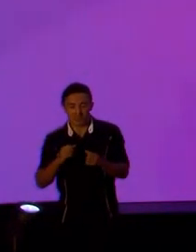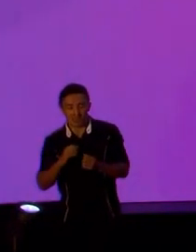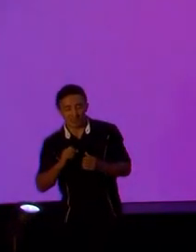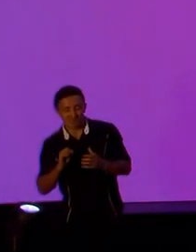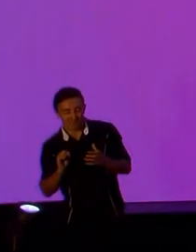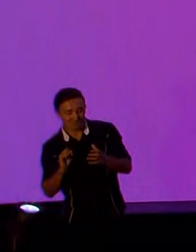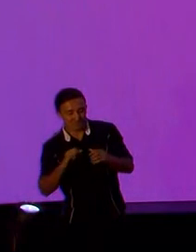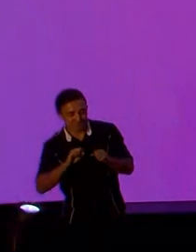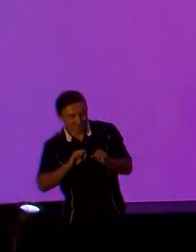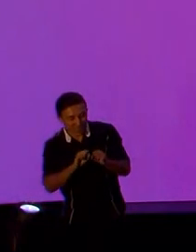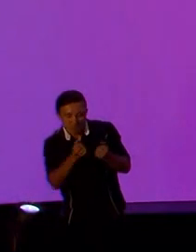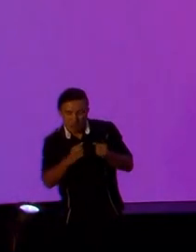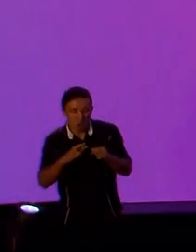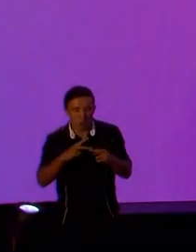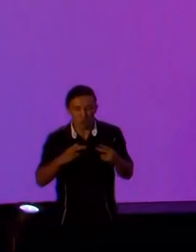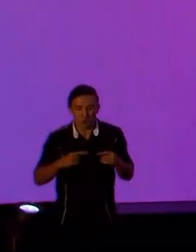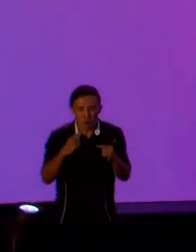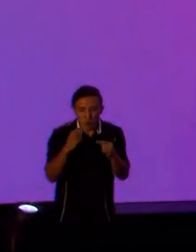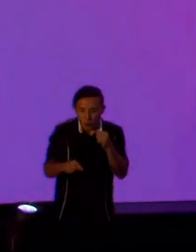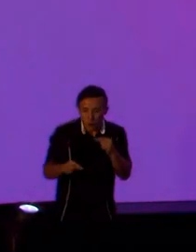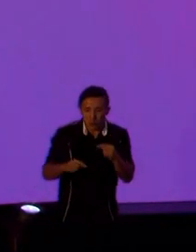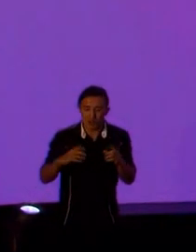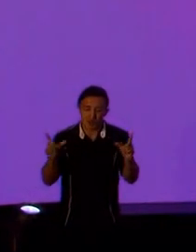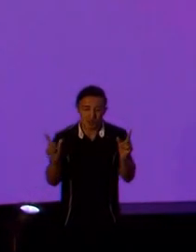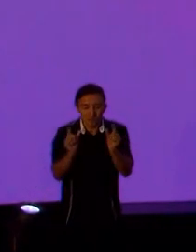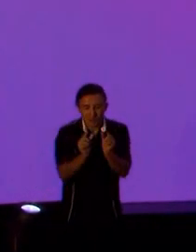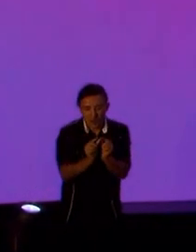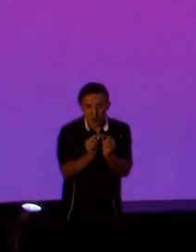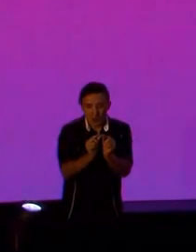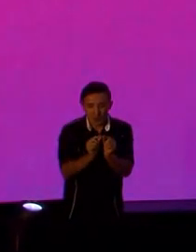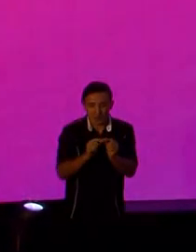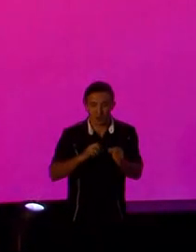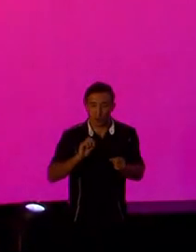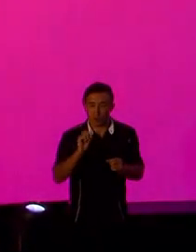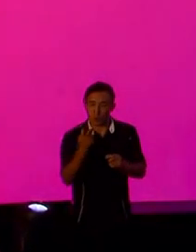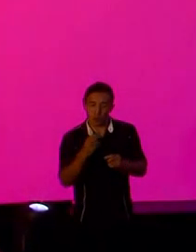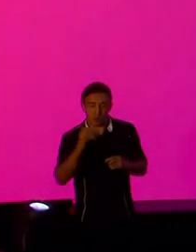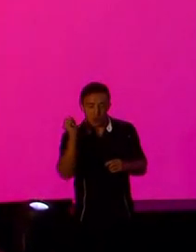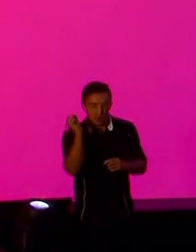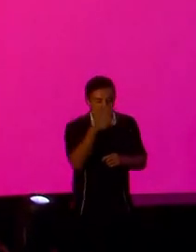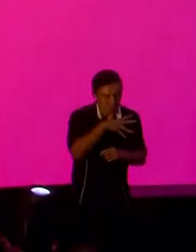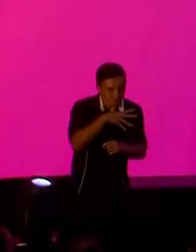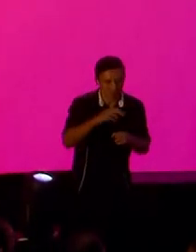isso tudo fica registrado e armazenado. Então,